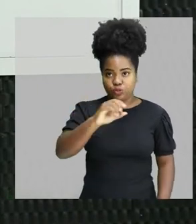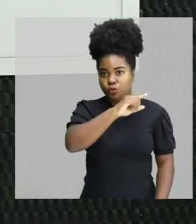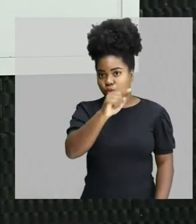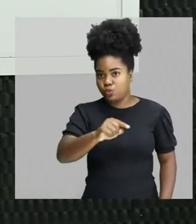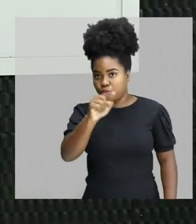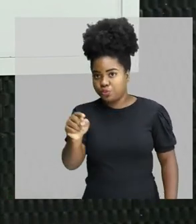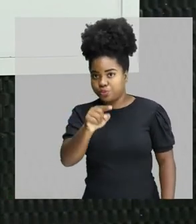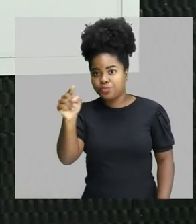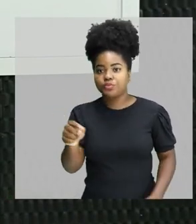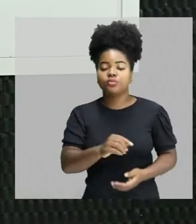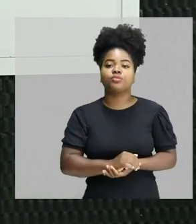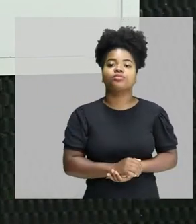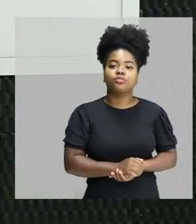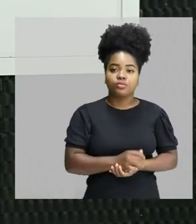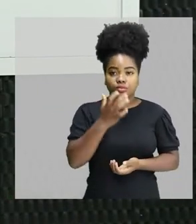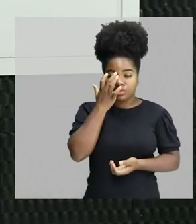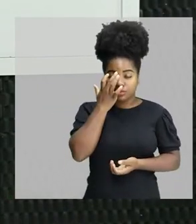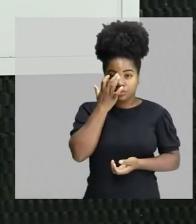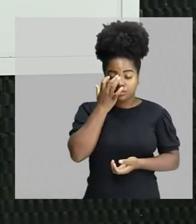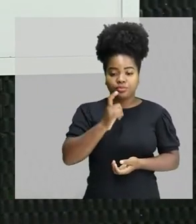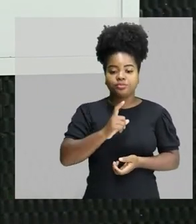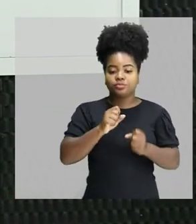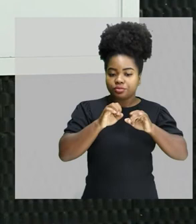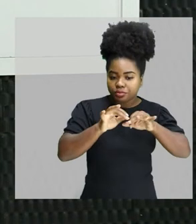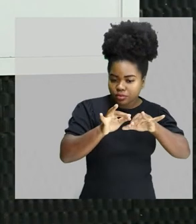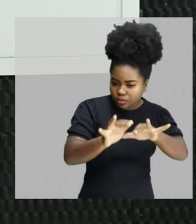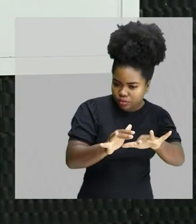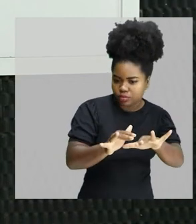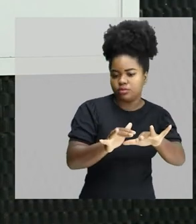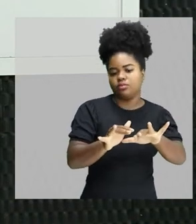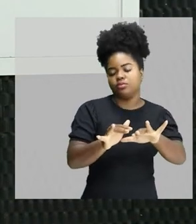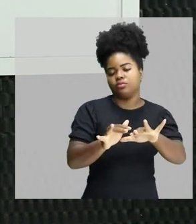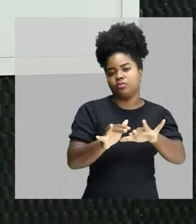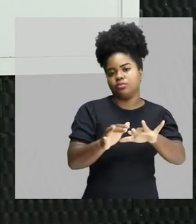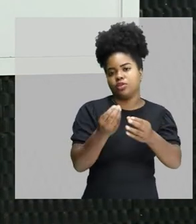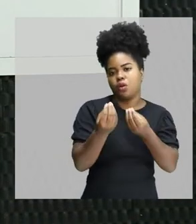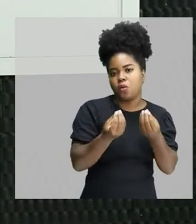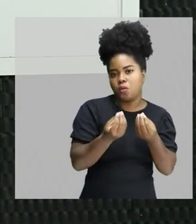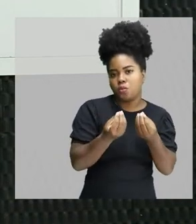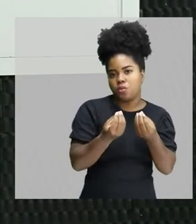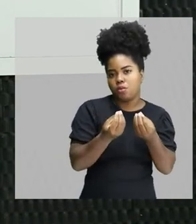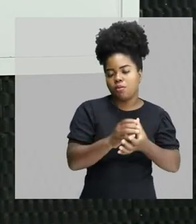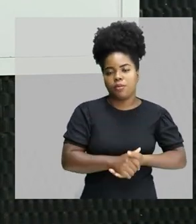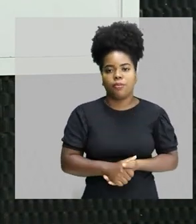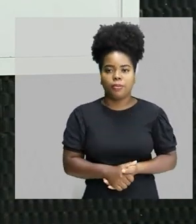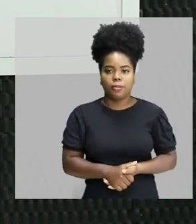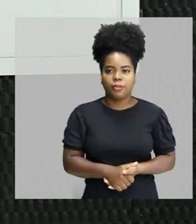uma onda mecânica, ela se propaga em meio